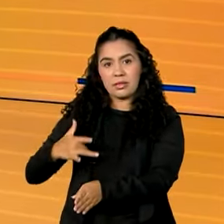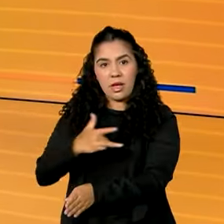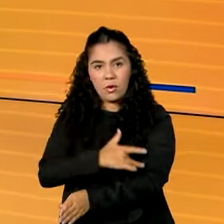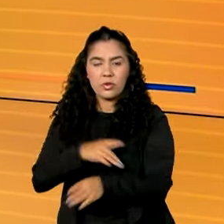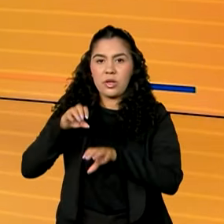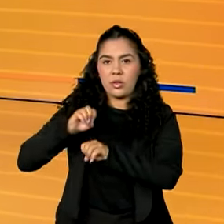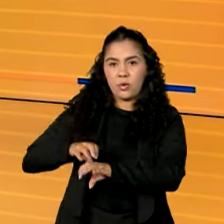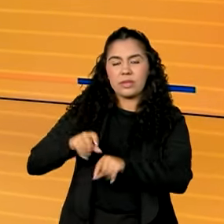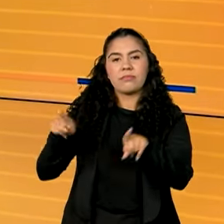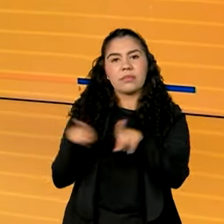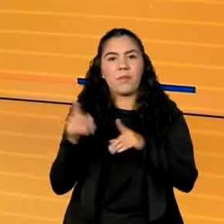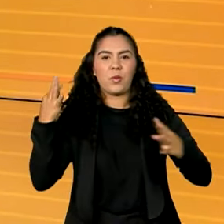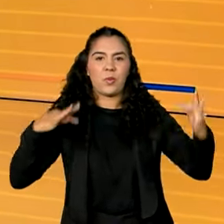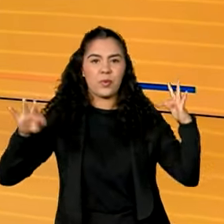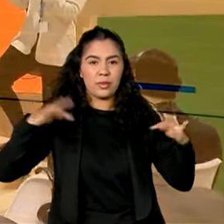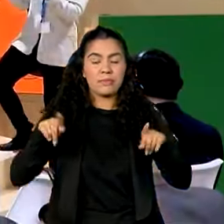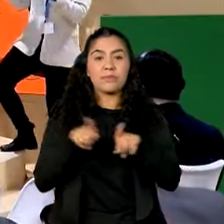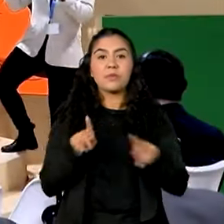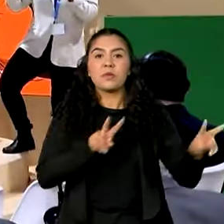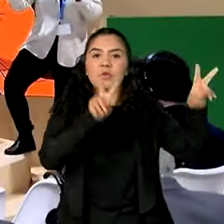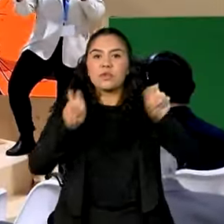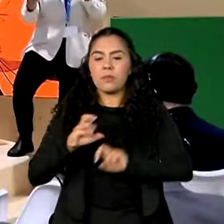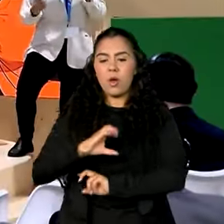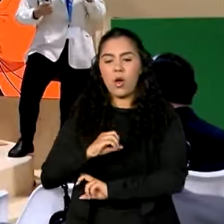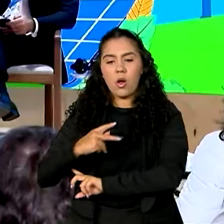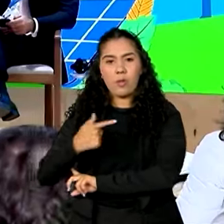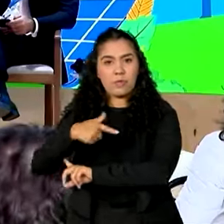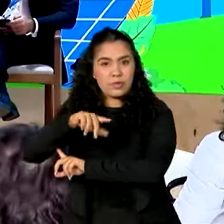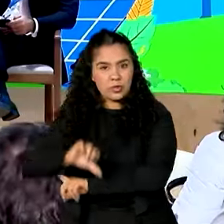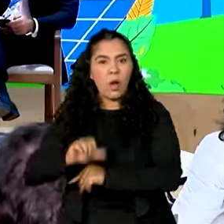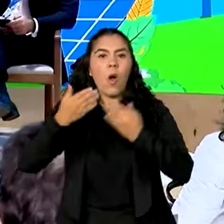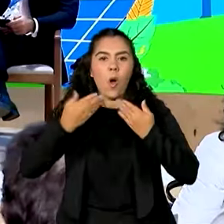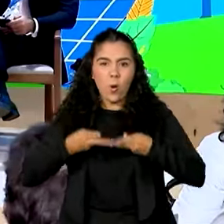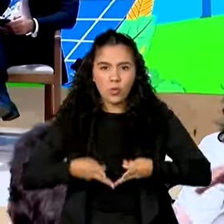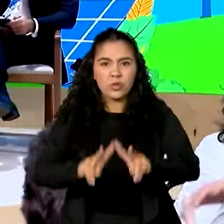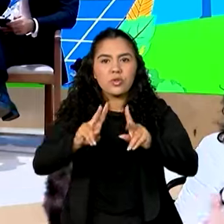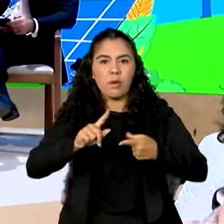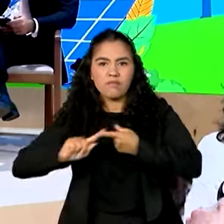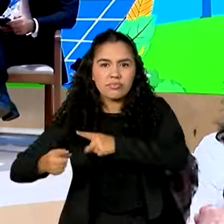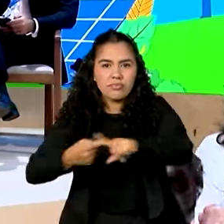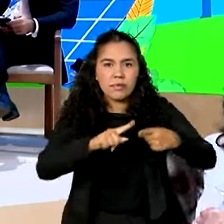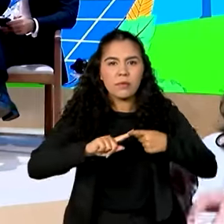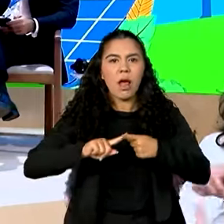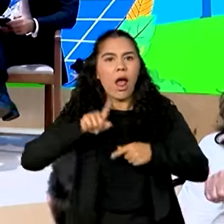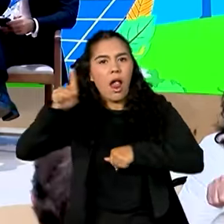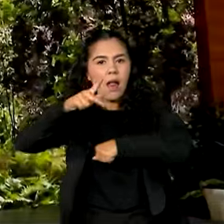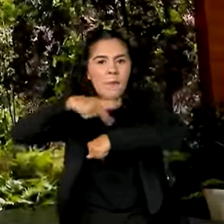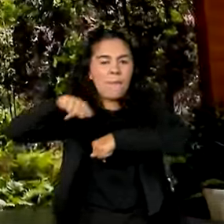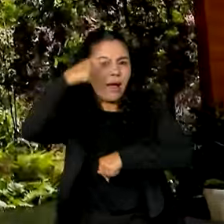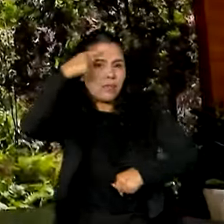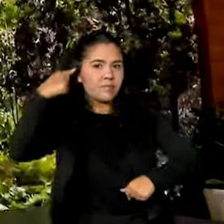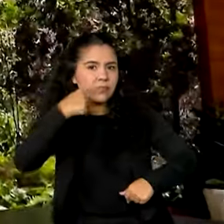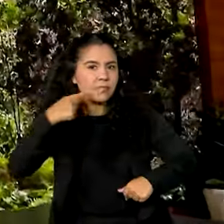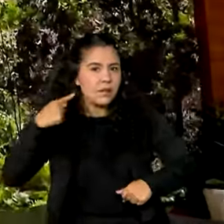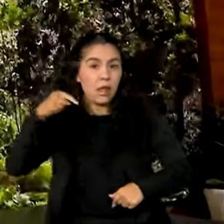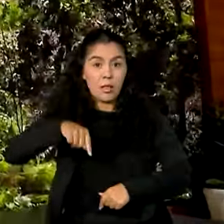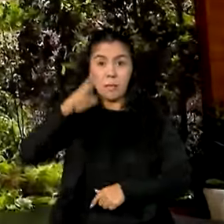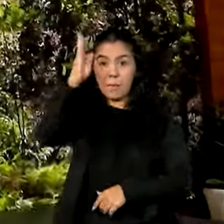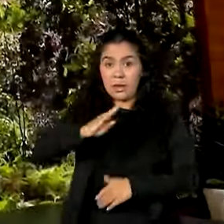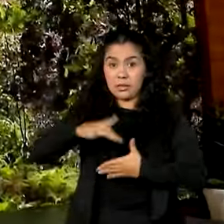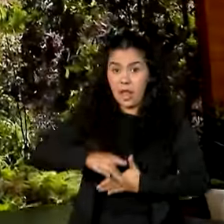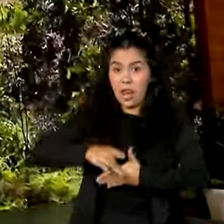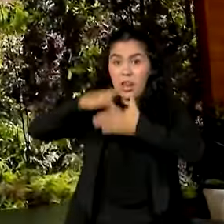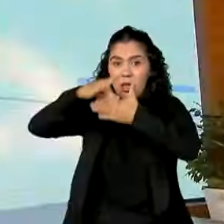COP29, discussões continuam em Baku, no Azerbaijão, e o Brasil é líder nas negociações sobre os